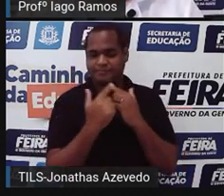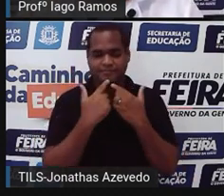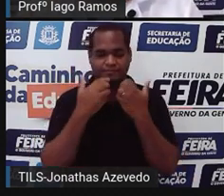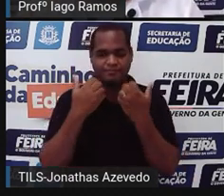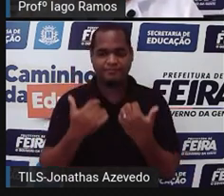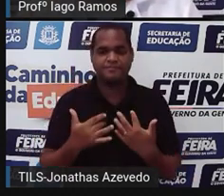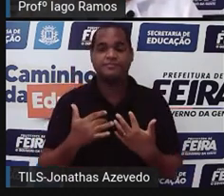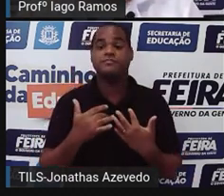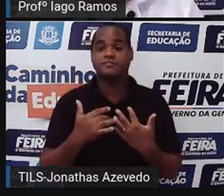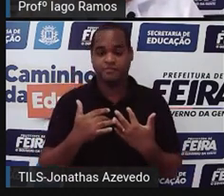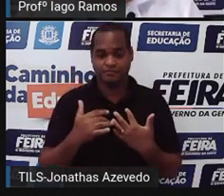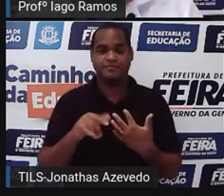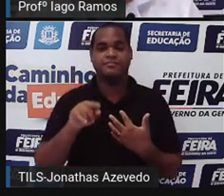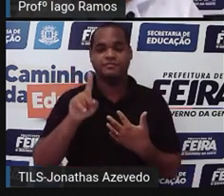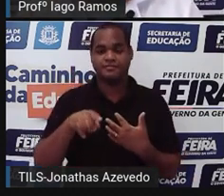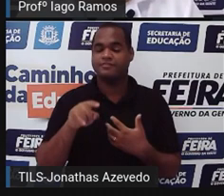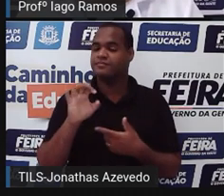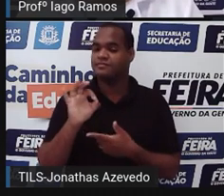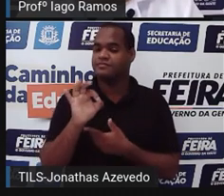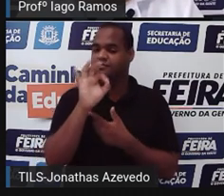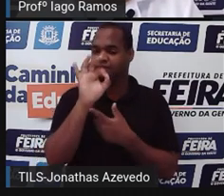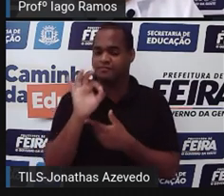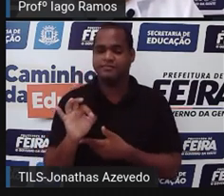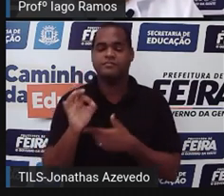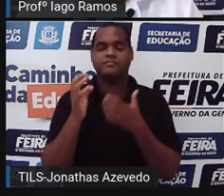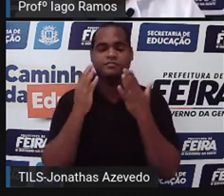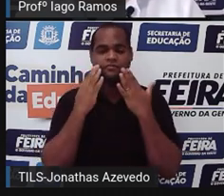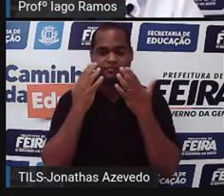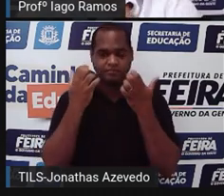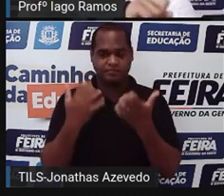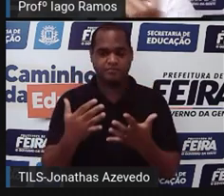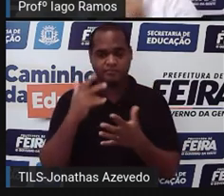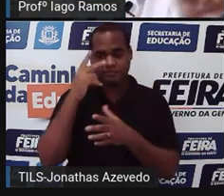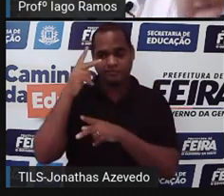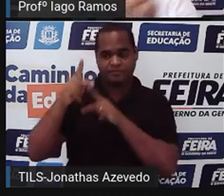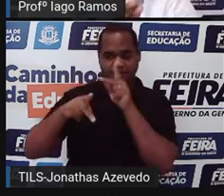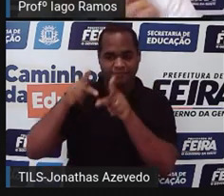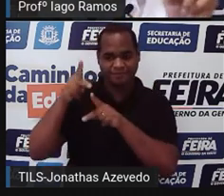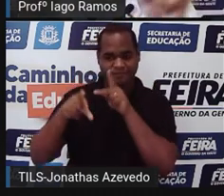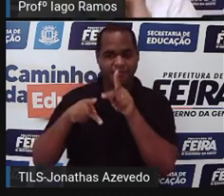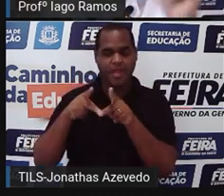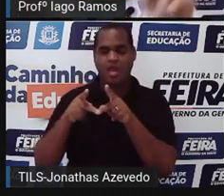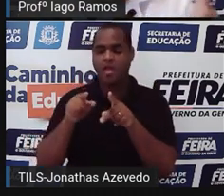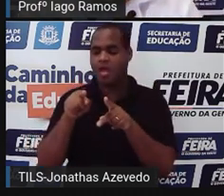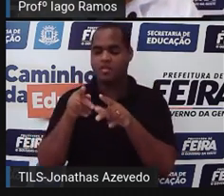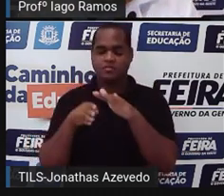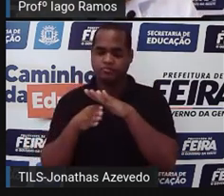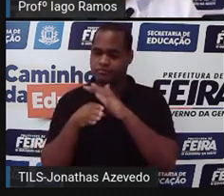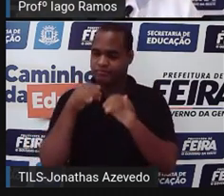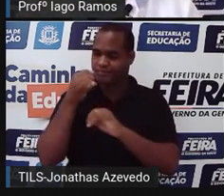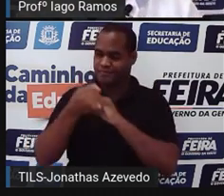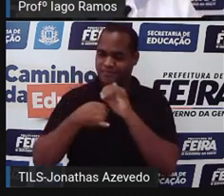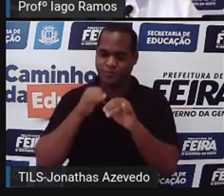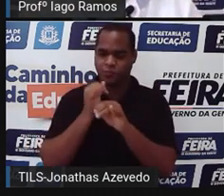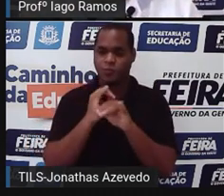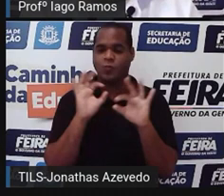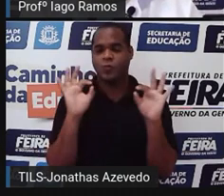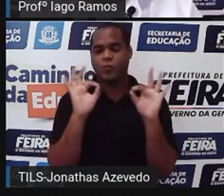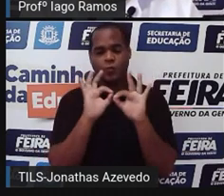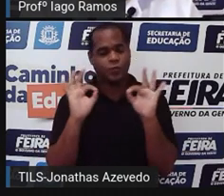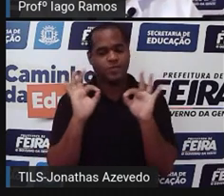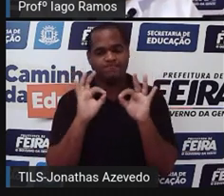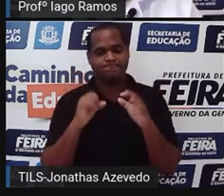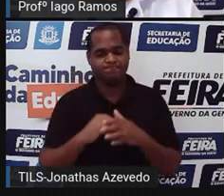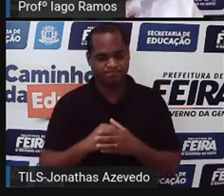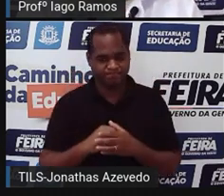Qual percentual representa a população que não acessou a internet? Vamos voltar